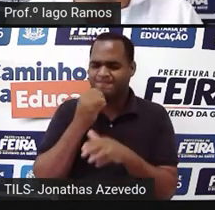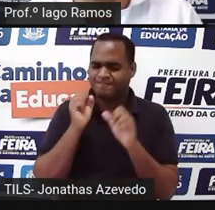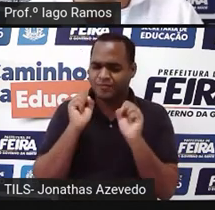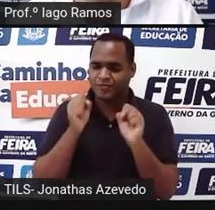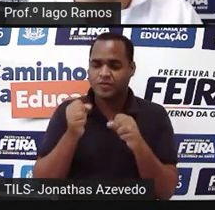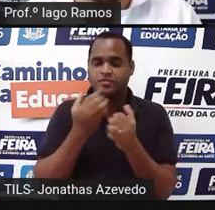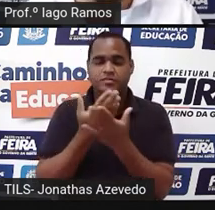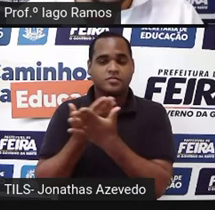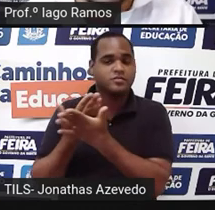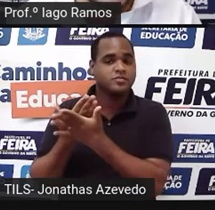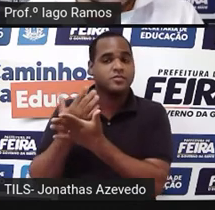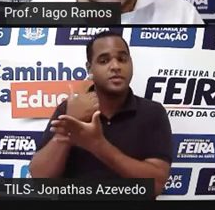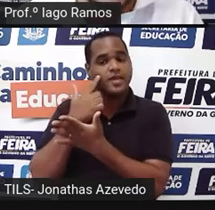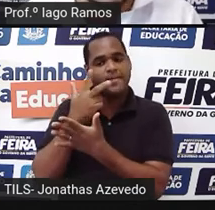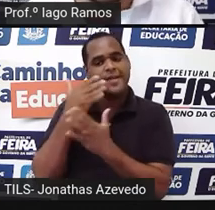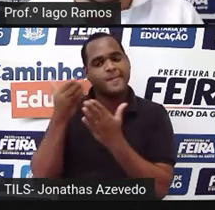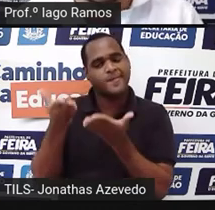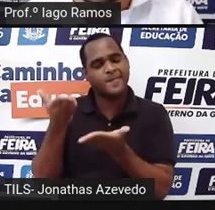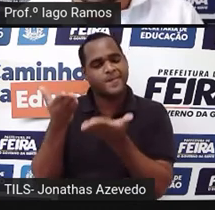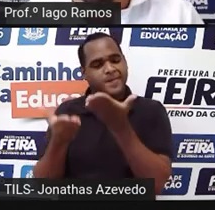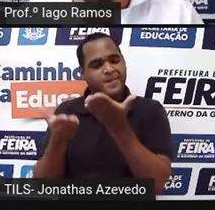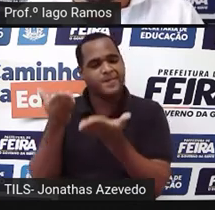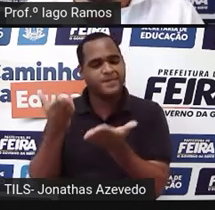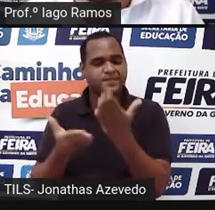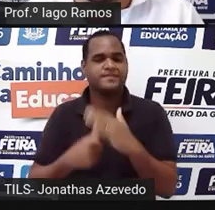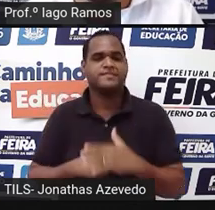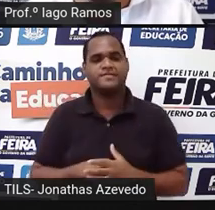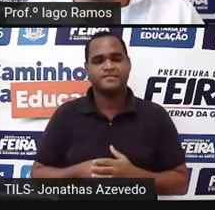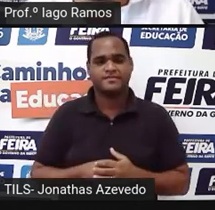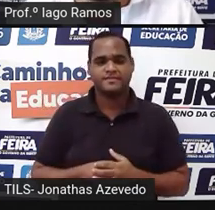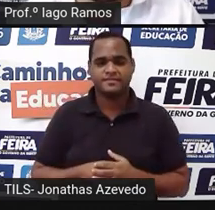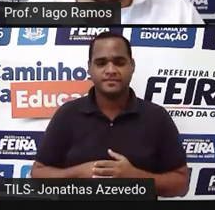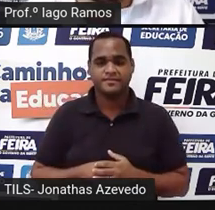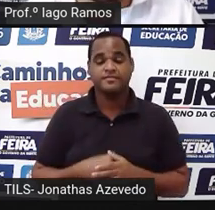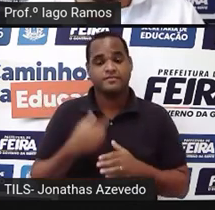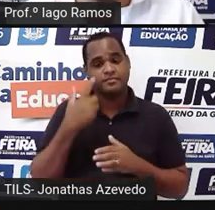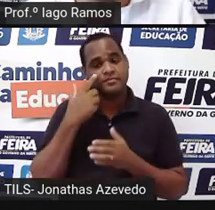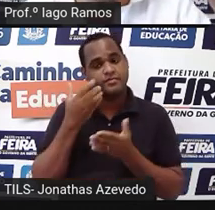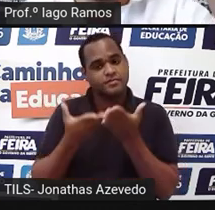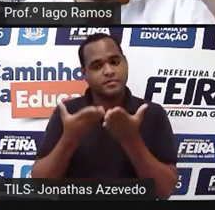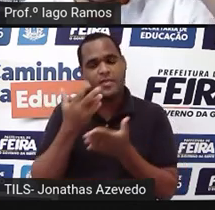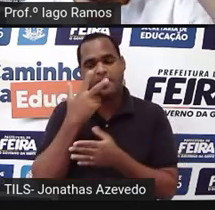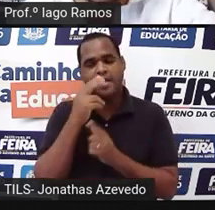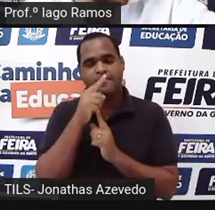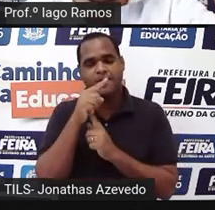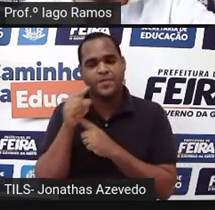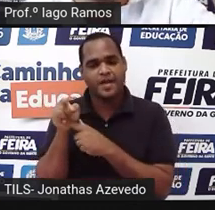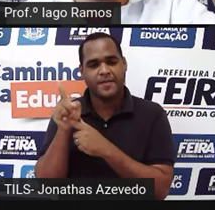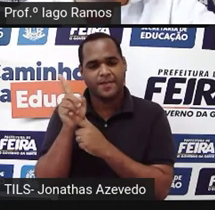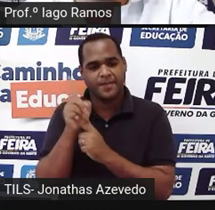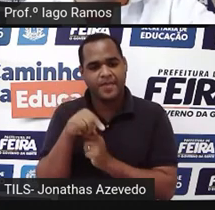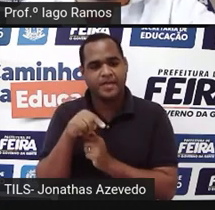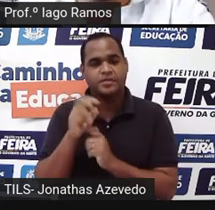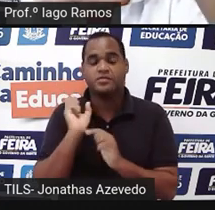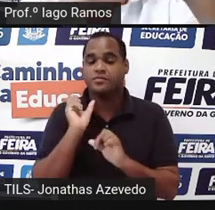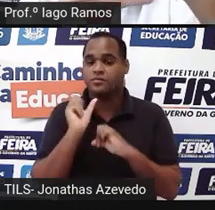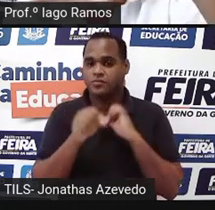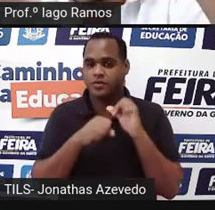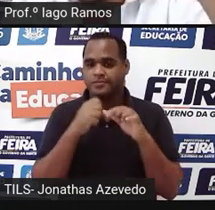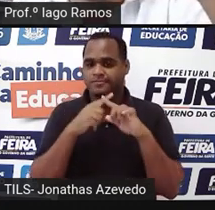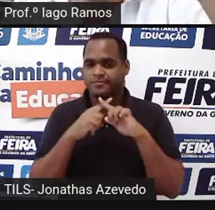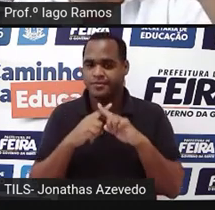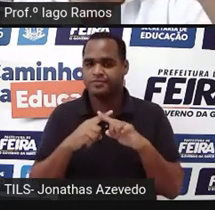isso a gente tem aí uma proporção tá? e aí numa proporção a parte de cima de uma razão